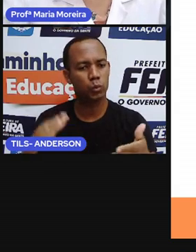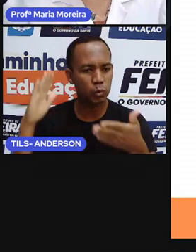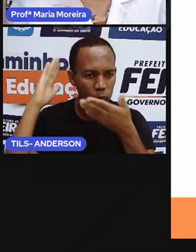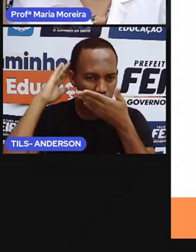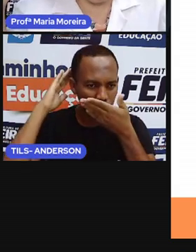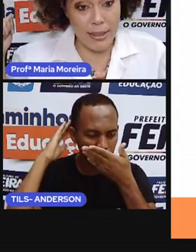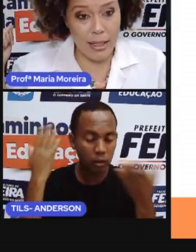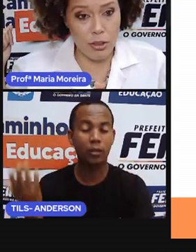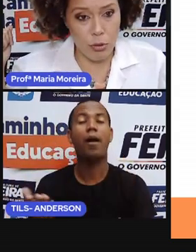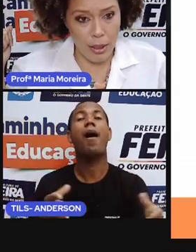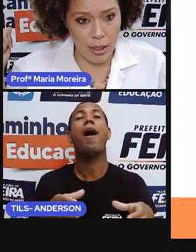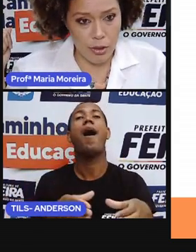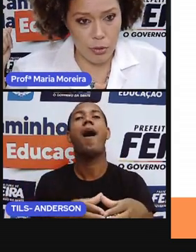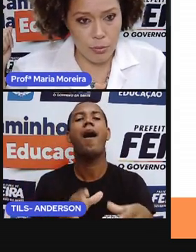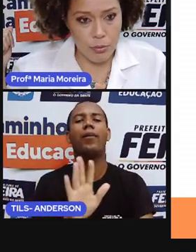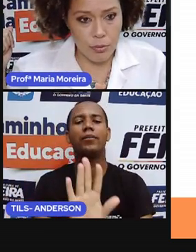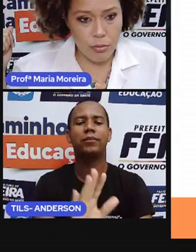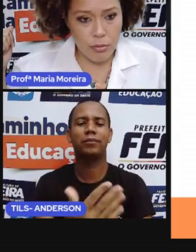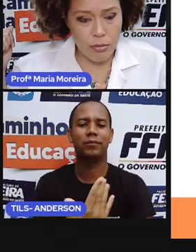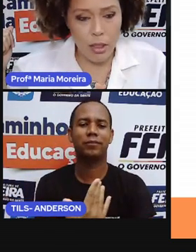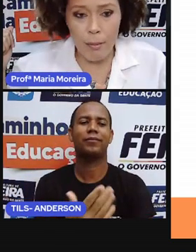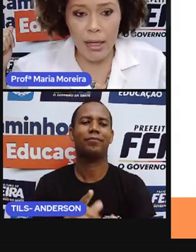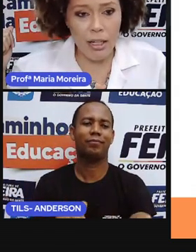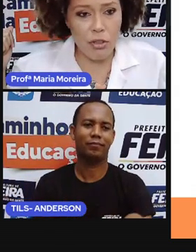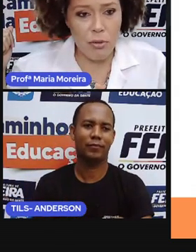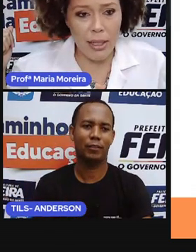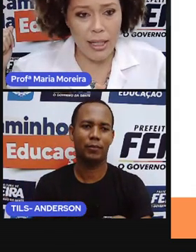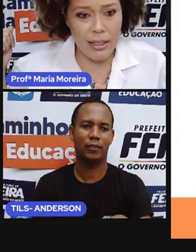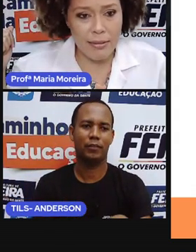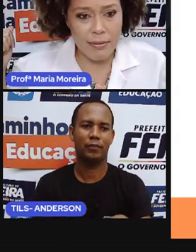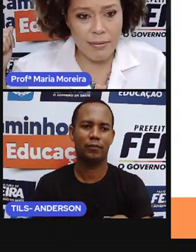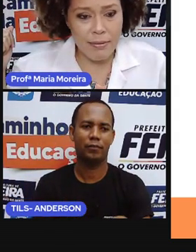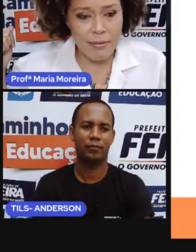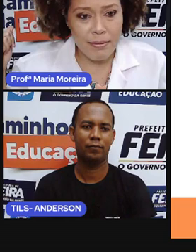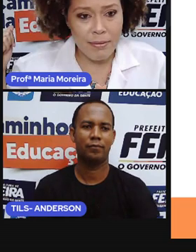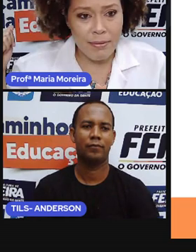Lembra que a Pró falou na aula passada sobre isso? Travou.